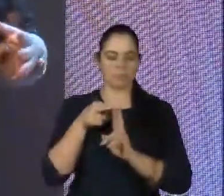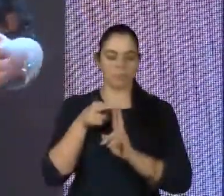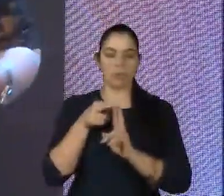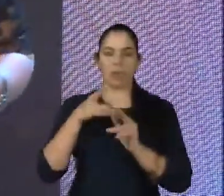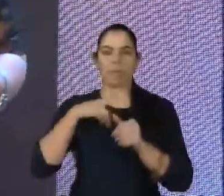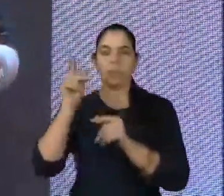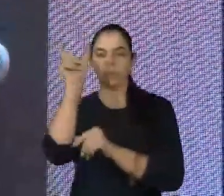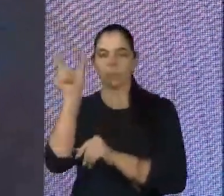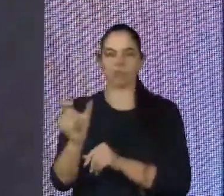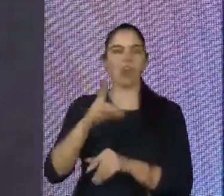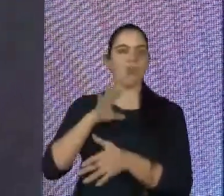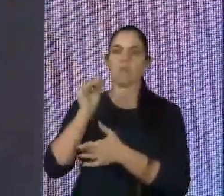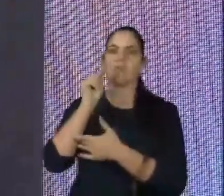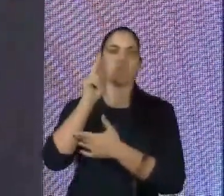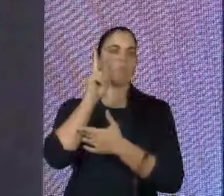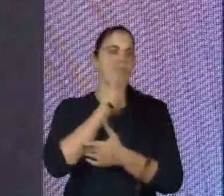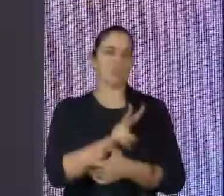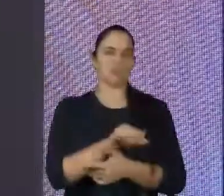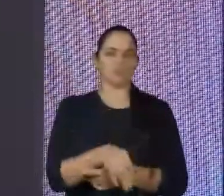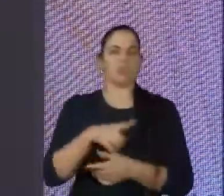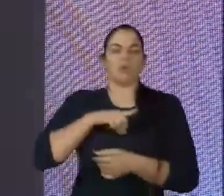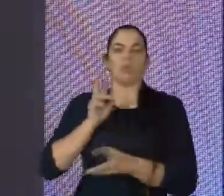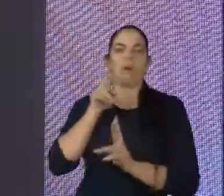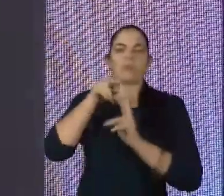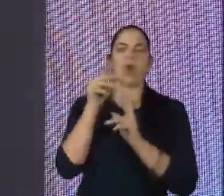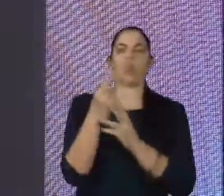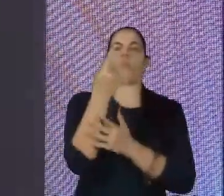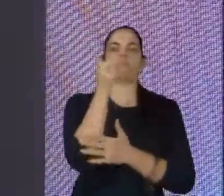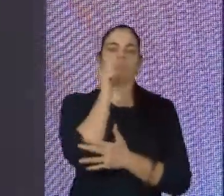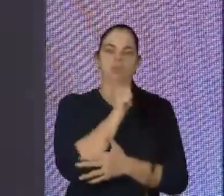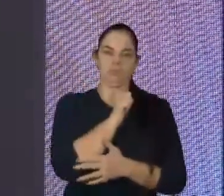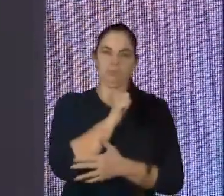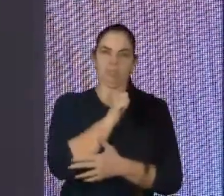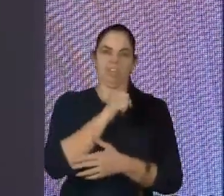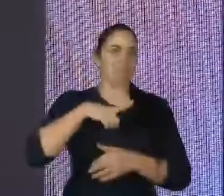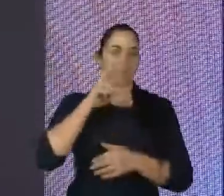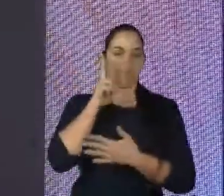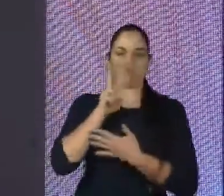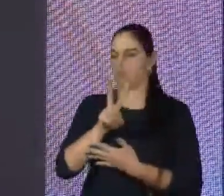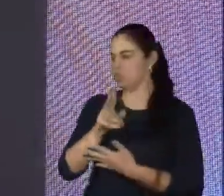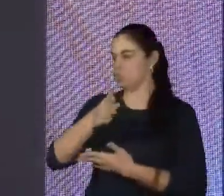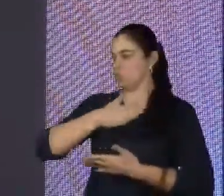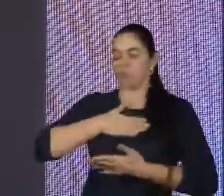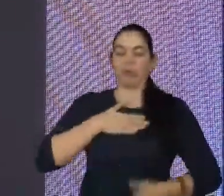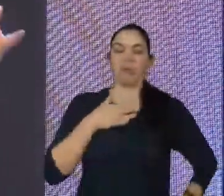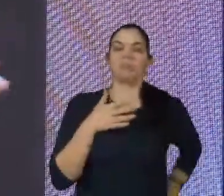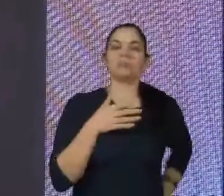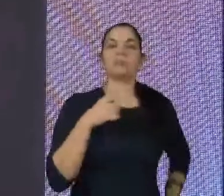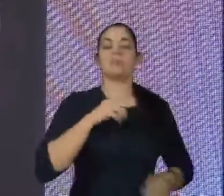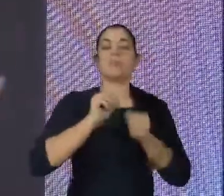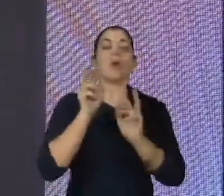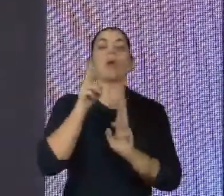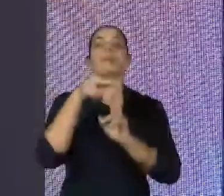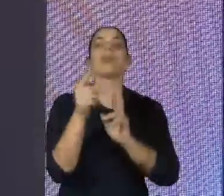E, hoje, eu não me vejo representada apenas por uma mulher, né? Eu não me vejo representada, ou até mesmo,